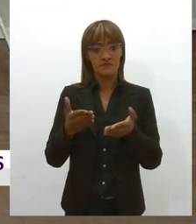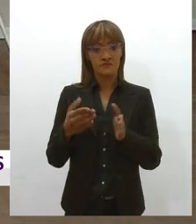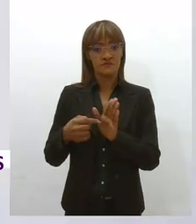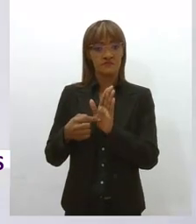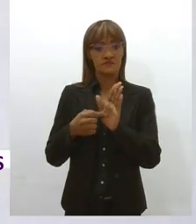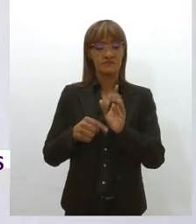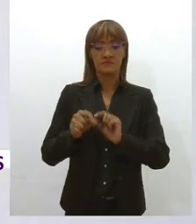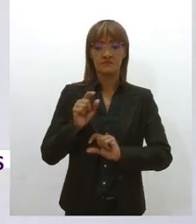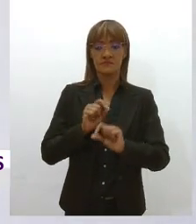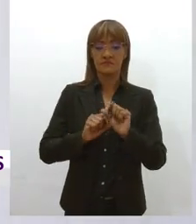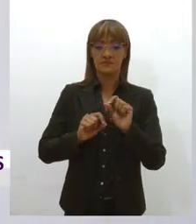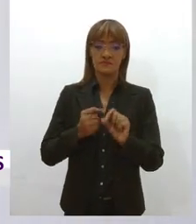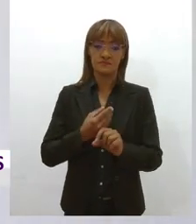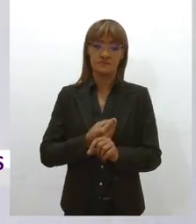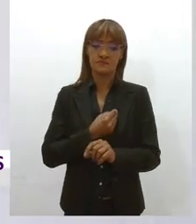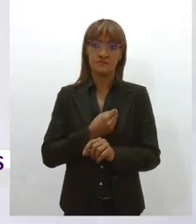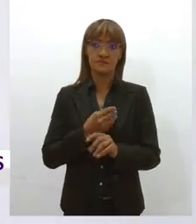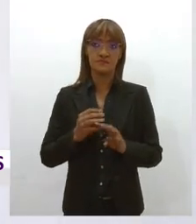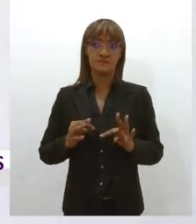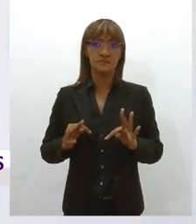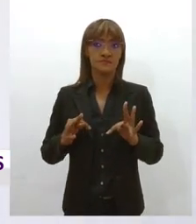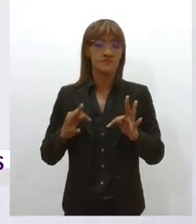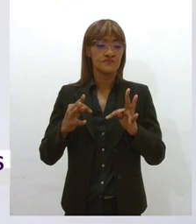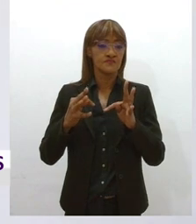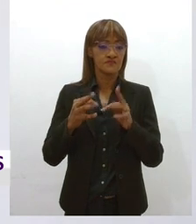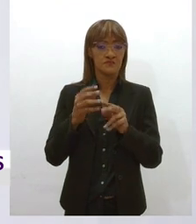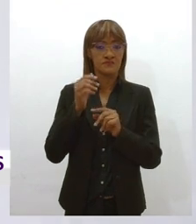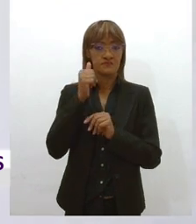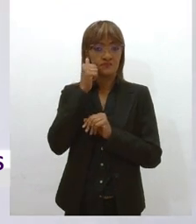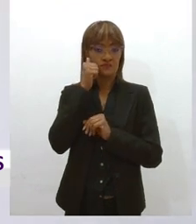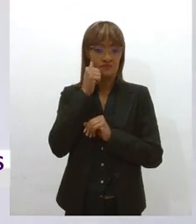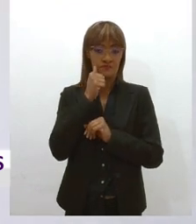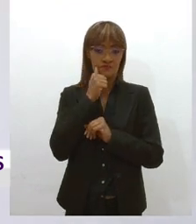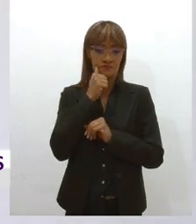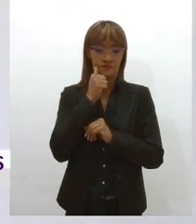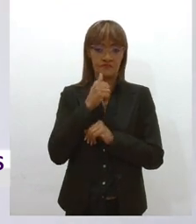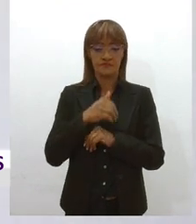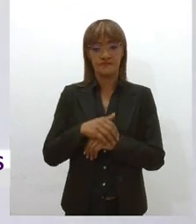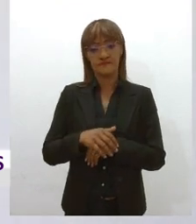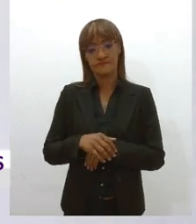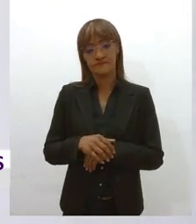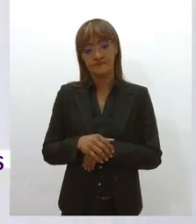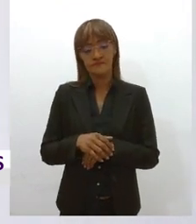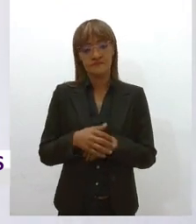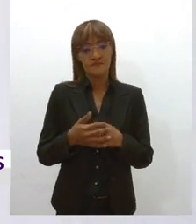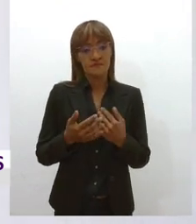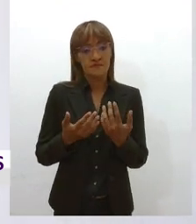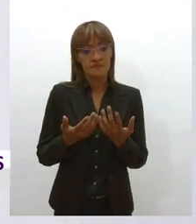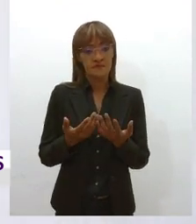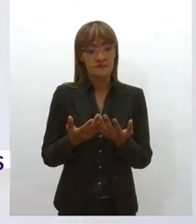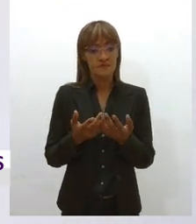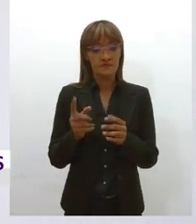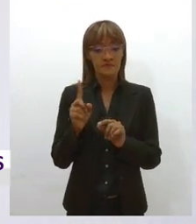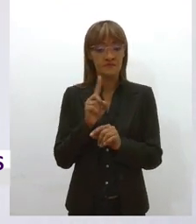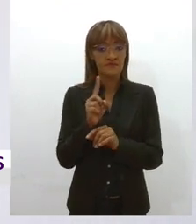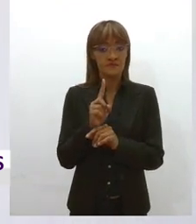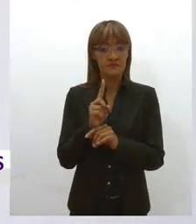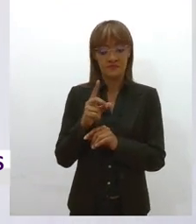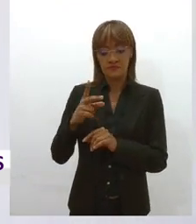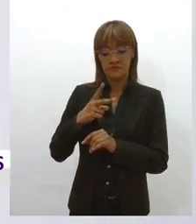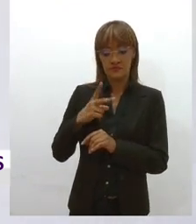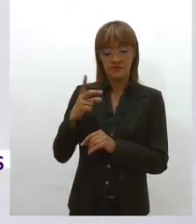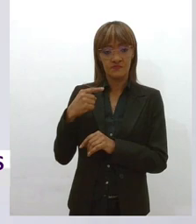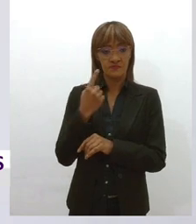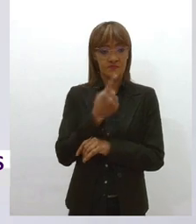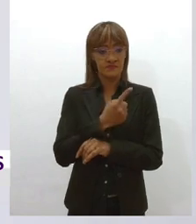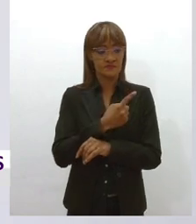presença maciça de mulheres. Sim. E isso não é uma particularidade nossa, na realidade,